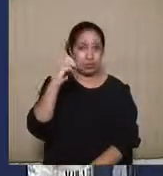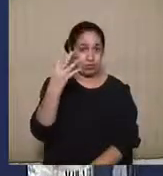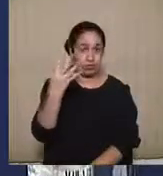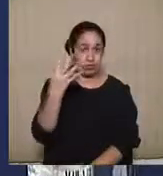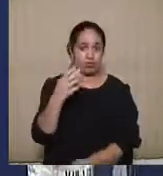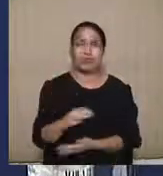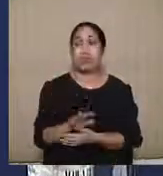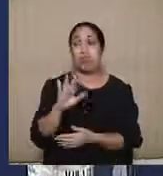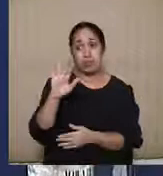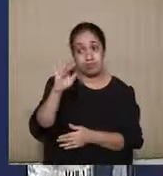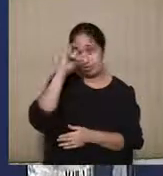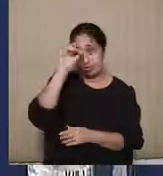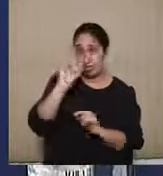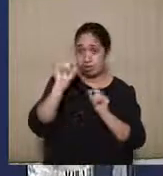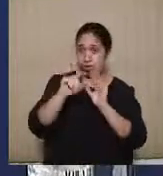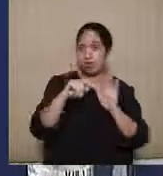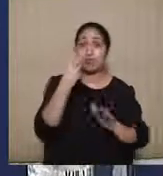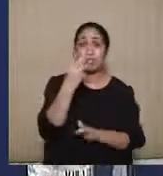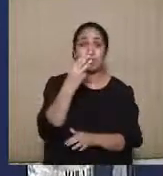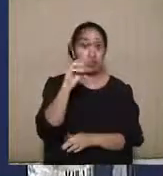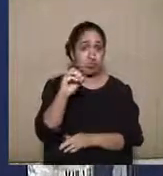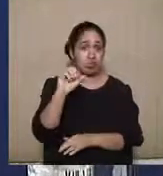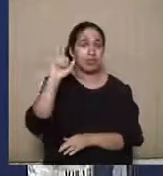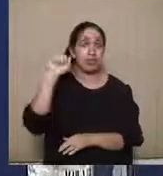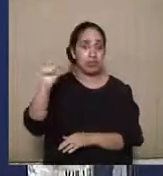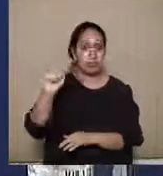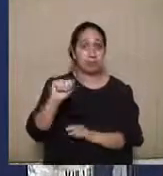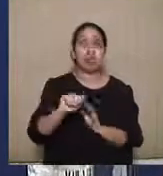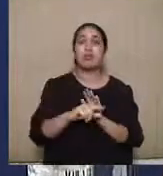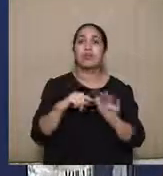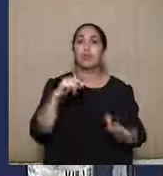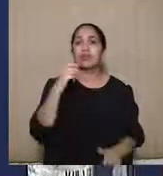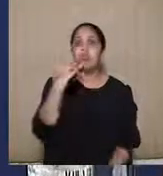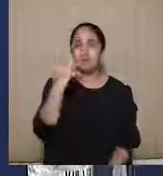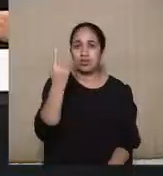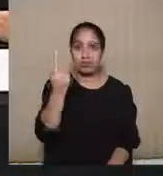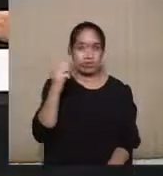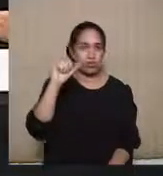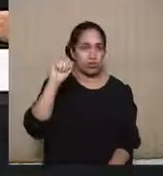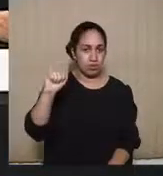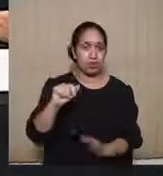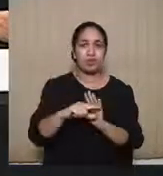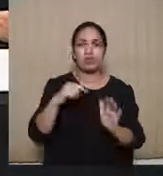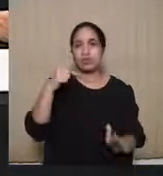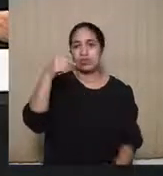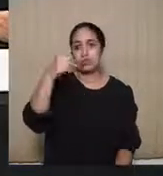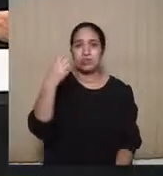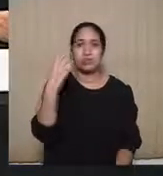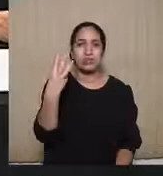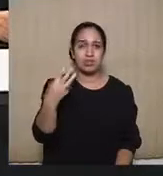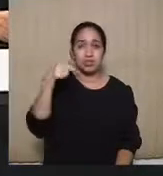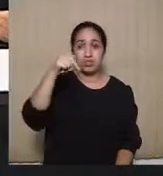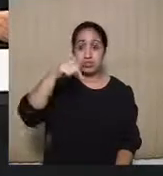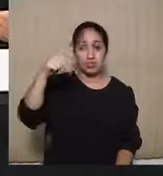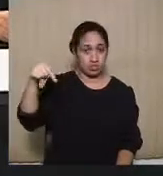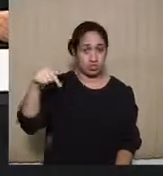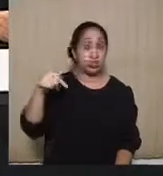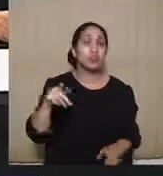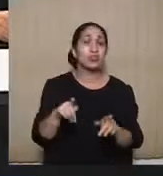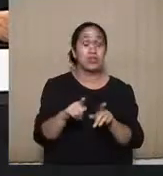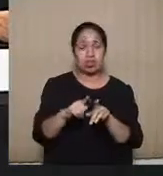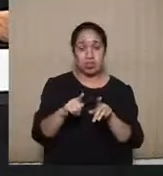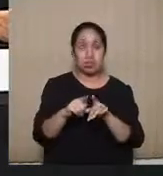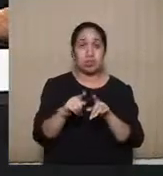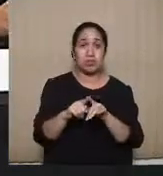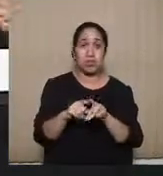exceção a isso vai estar no artigo 30A, no artigo 41A, no artigo 73, no artigo 77 e também, como a gente disse,